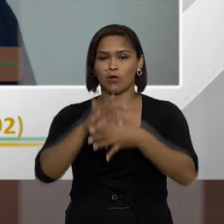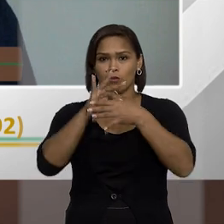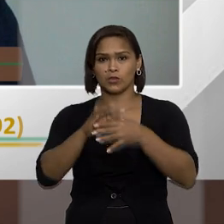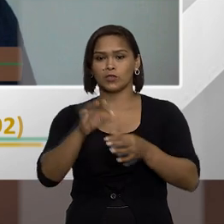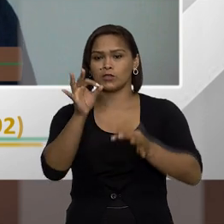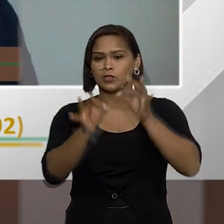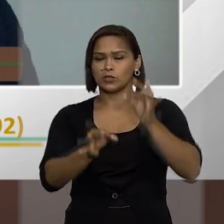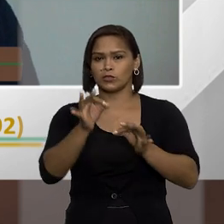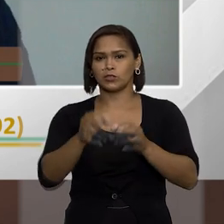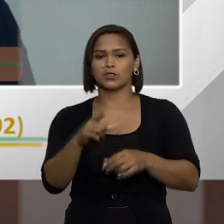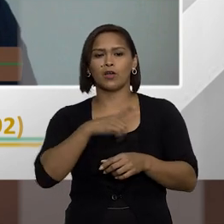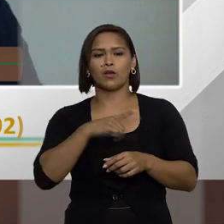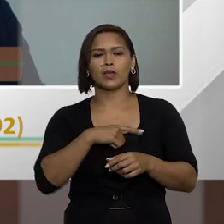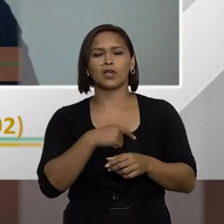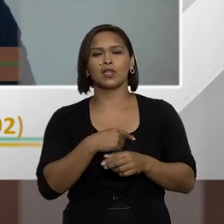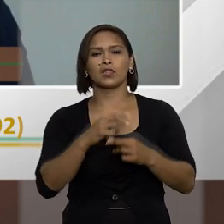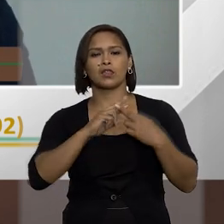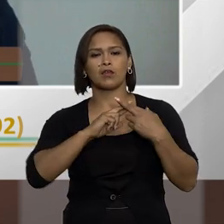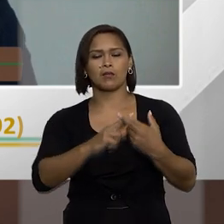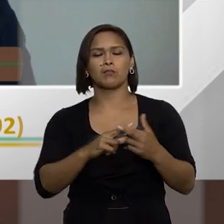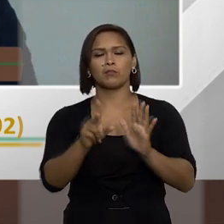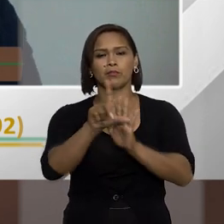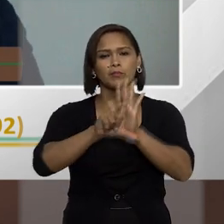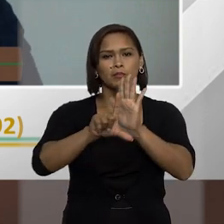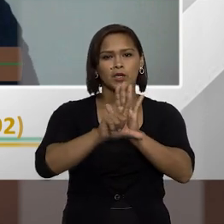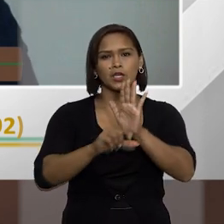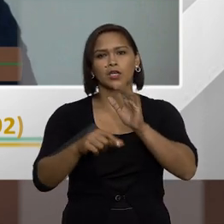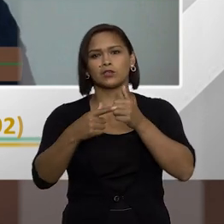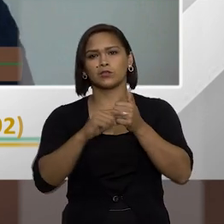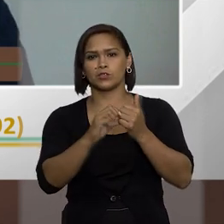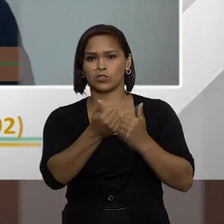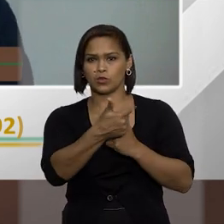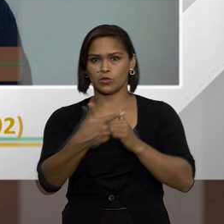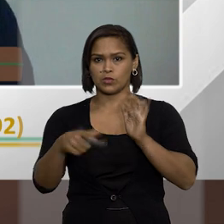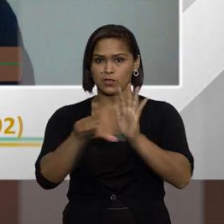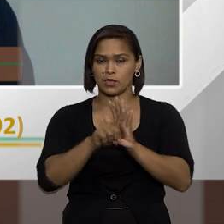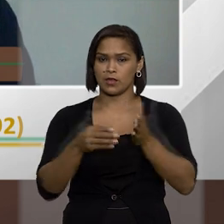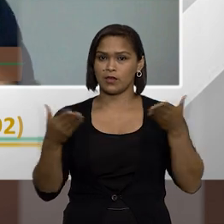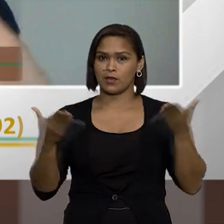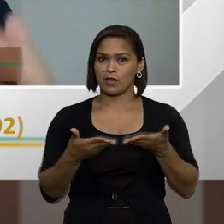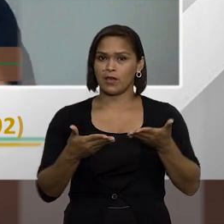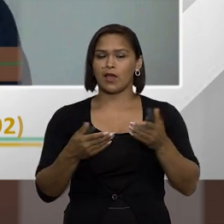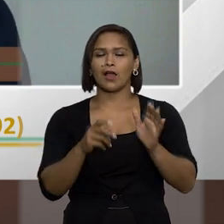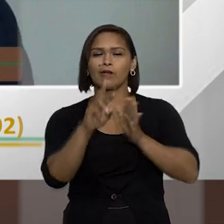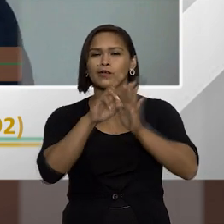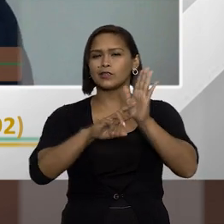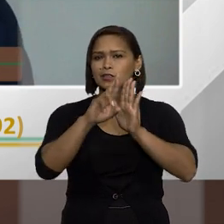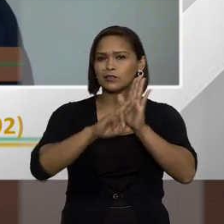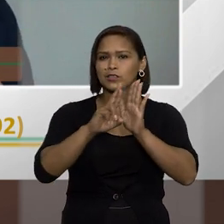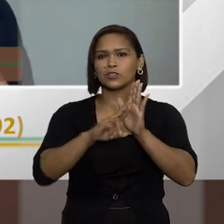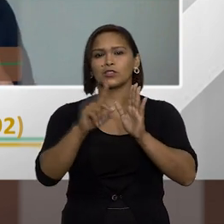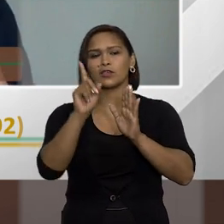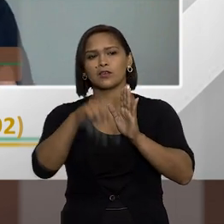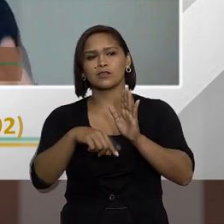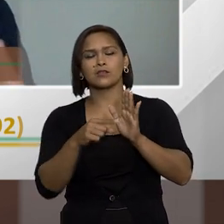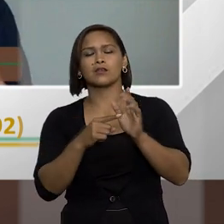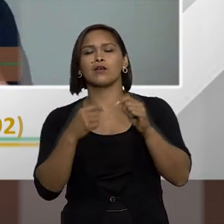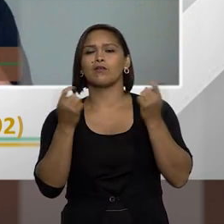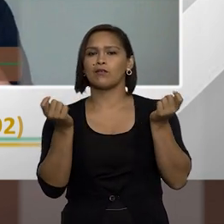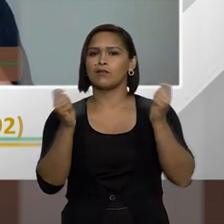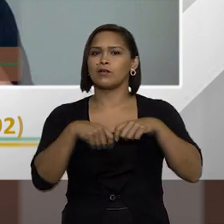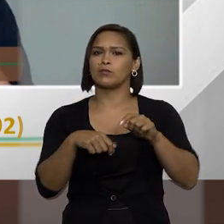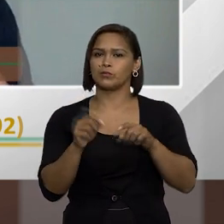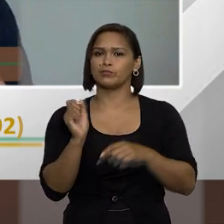autoridade judicial que tem a prerrogativa de aplicar as sanções do artigo 12 da lei agora em termos de investigação é